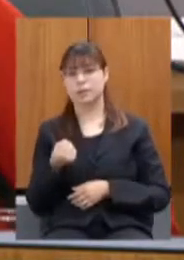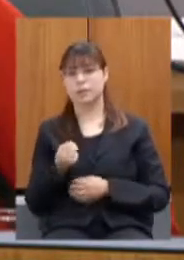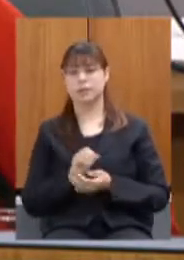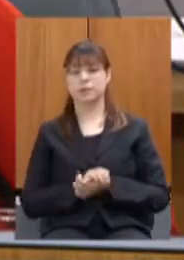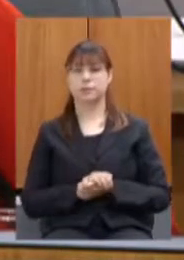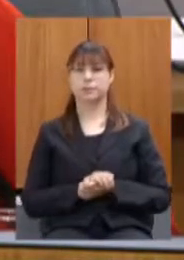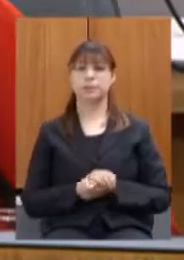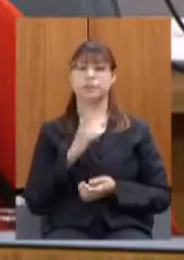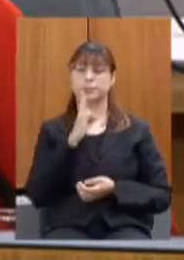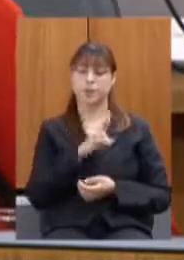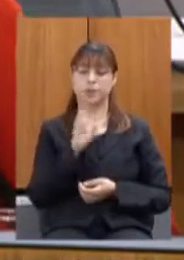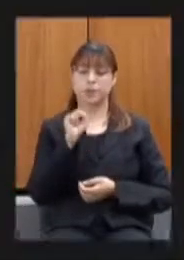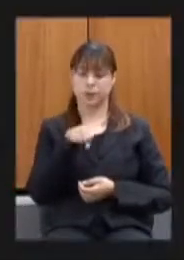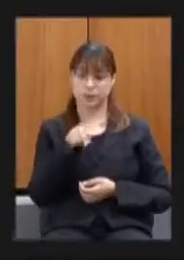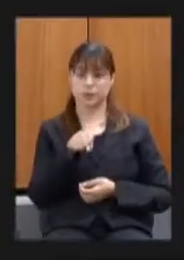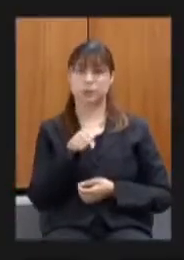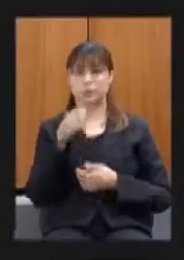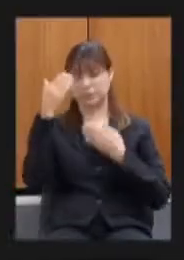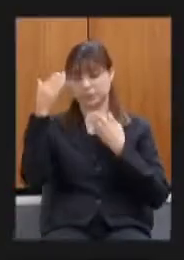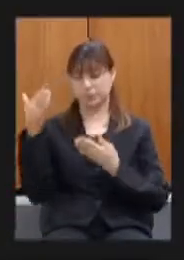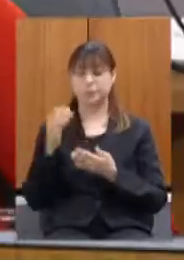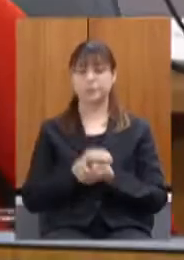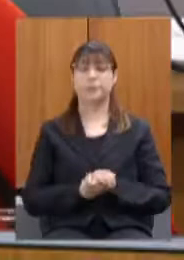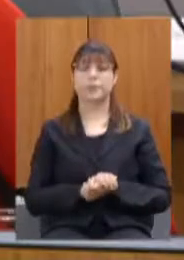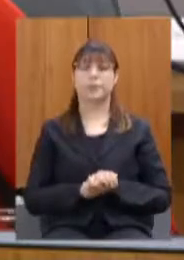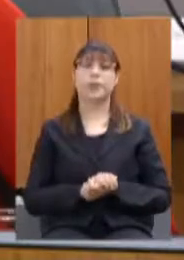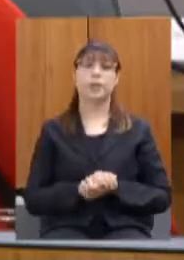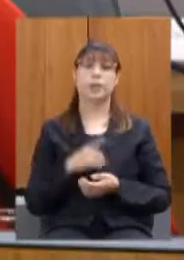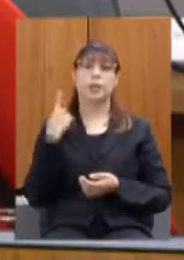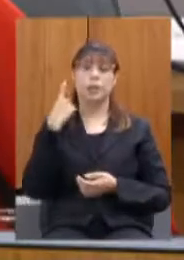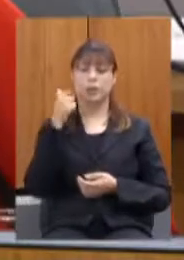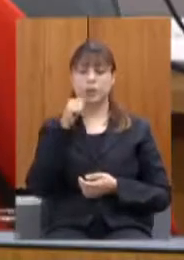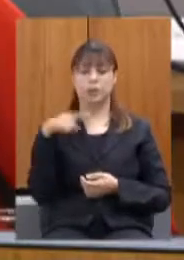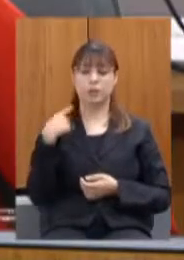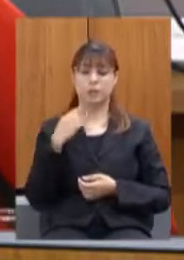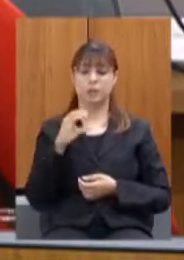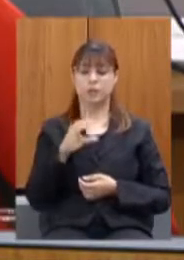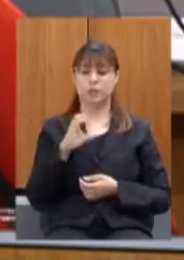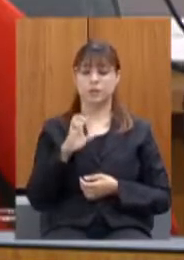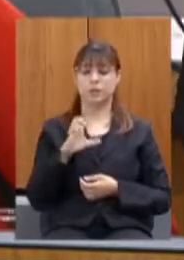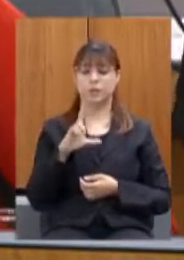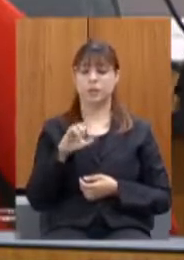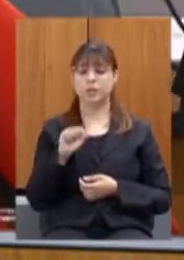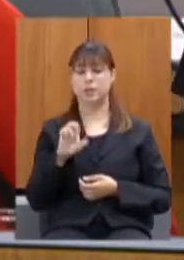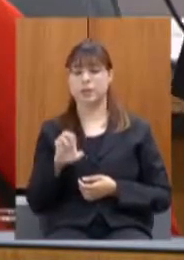voto sim presidenta obrigada deputado como vota a deputada Celise Laviola